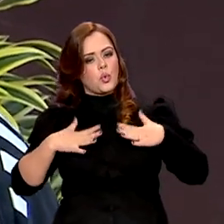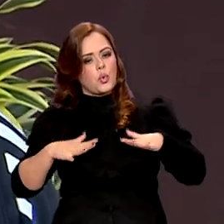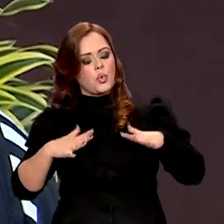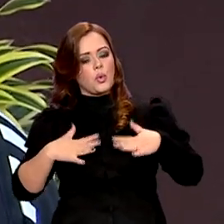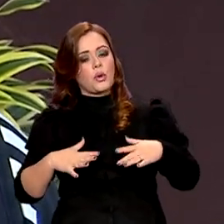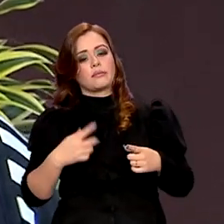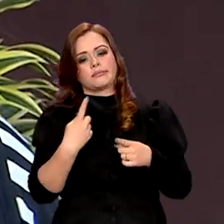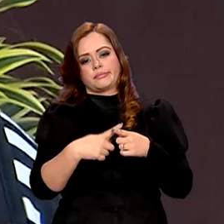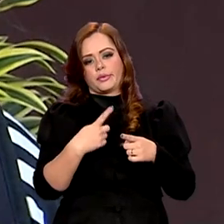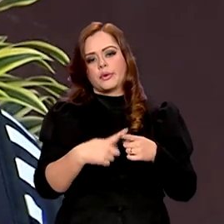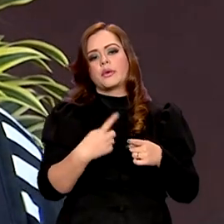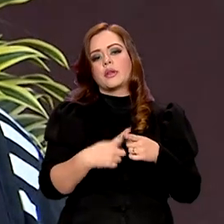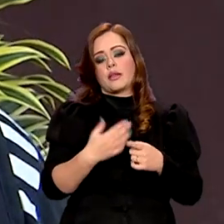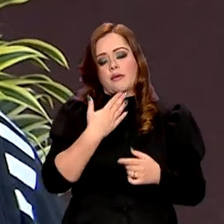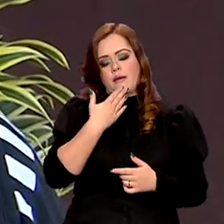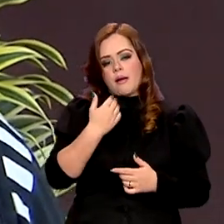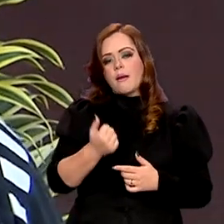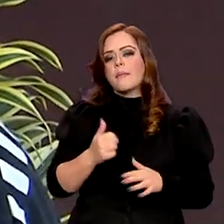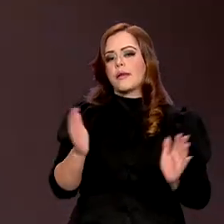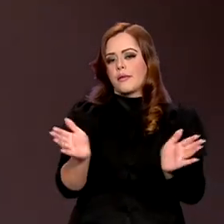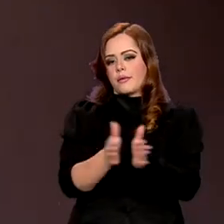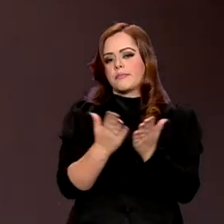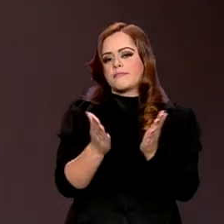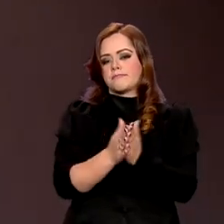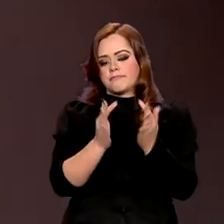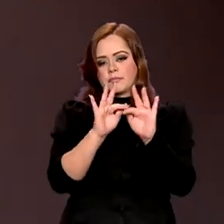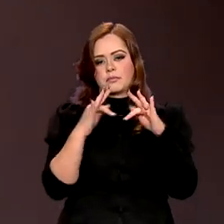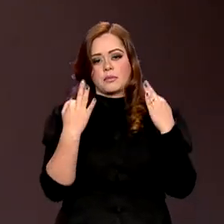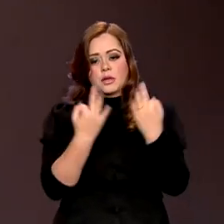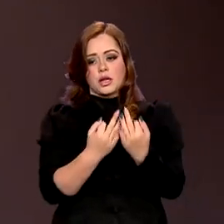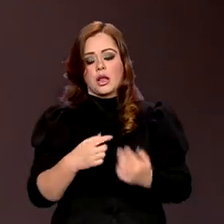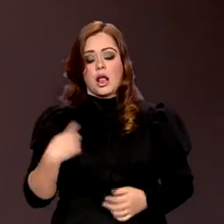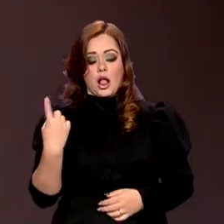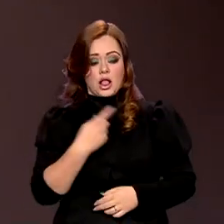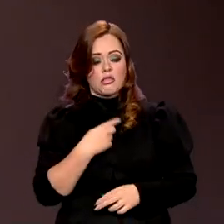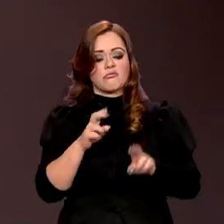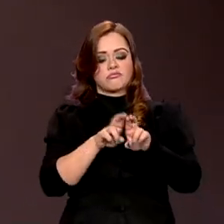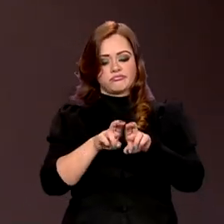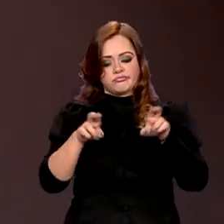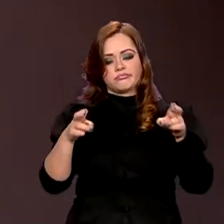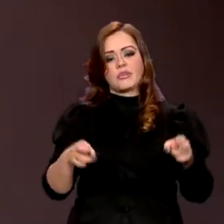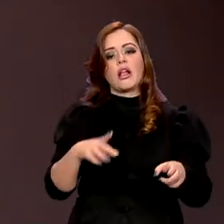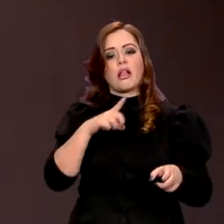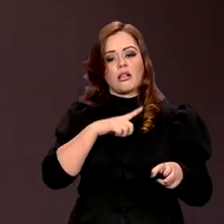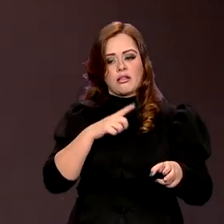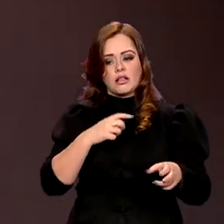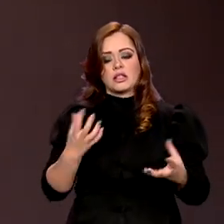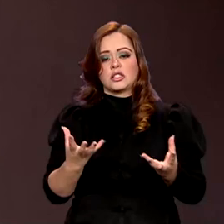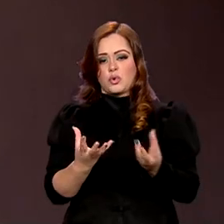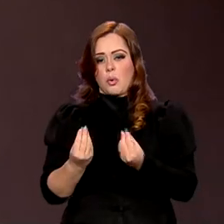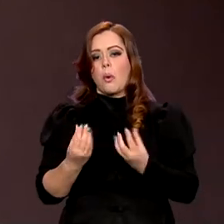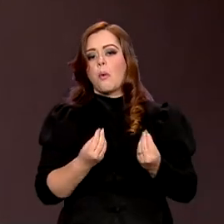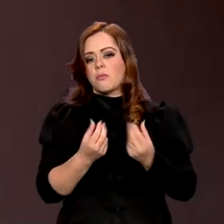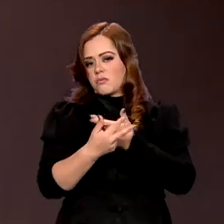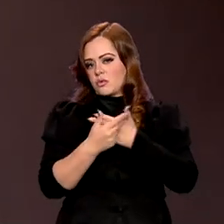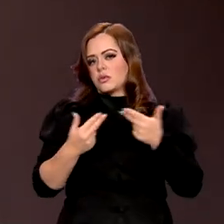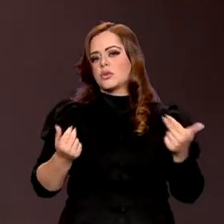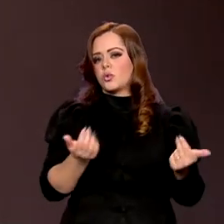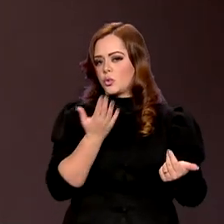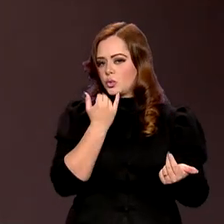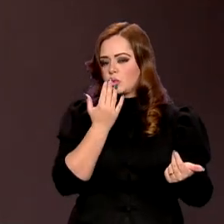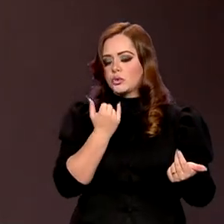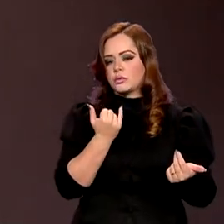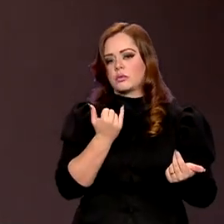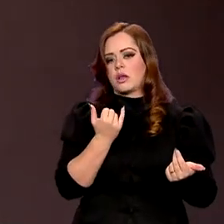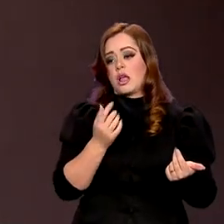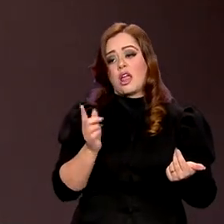orçamento das famílias mais pobres. A nossa mesa em si tem que ser farta e não faltar, tem que ser farta de